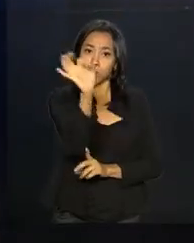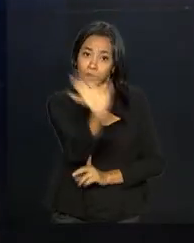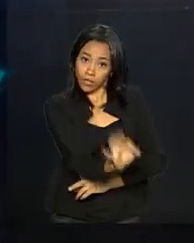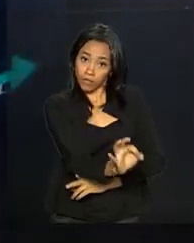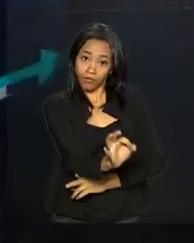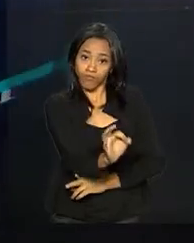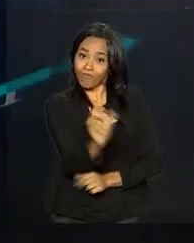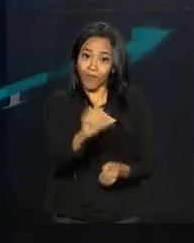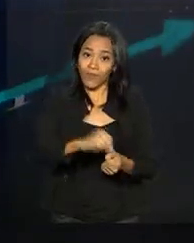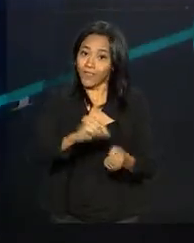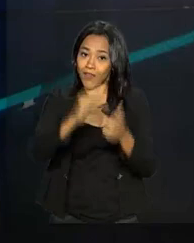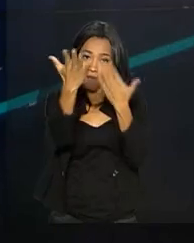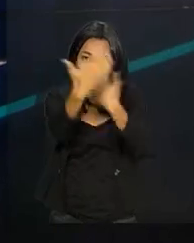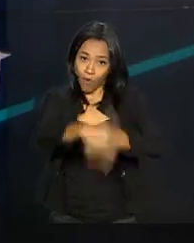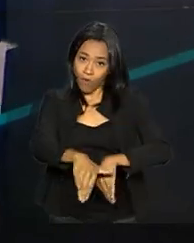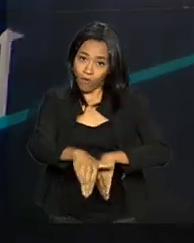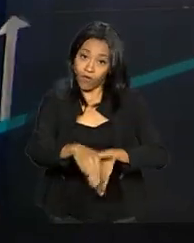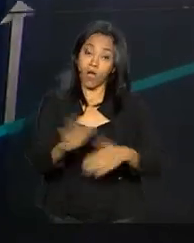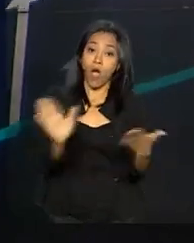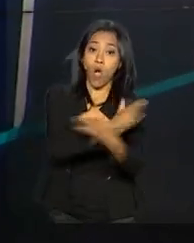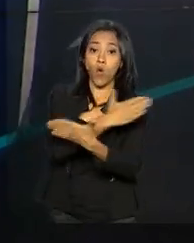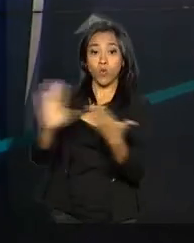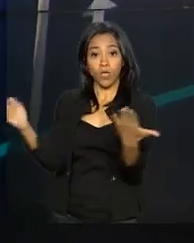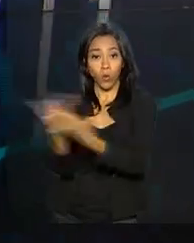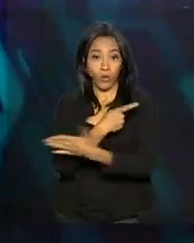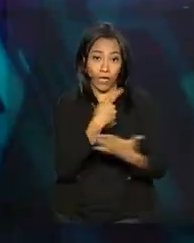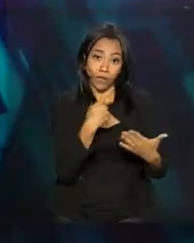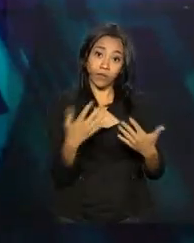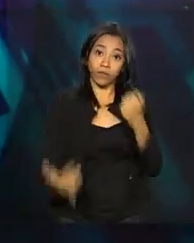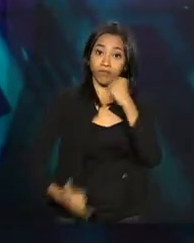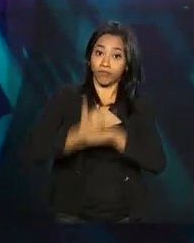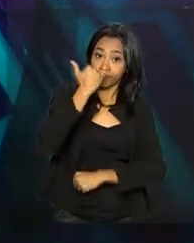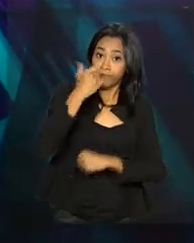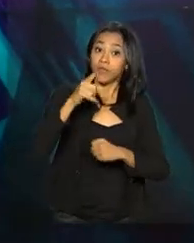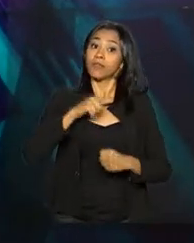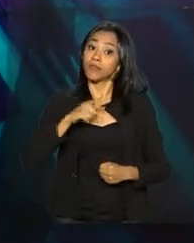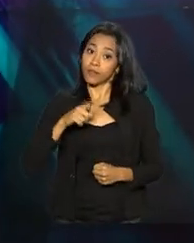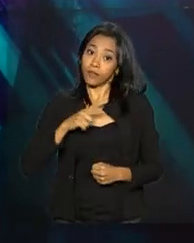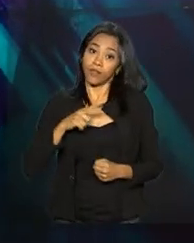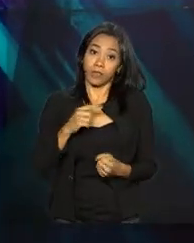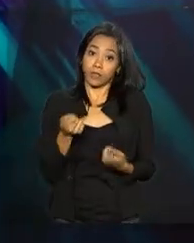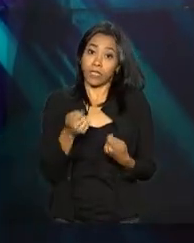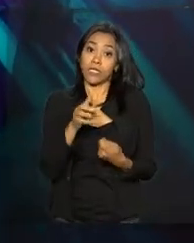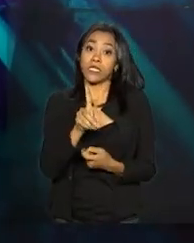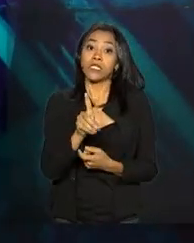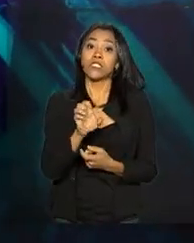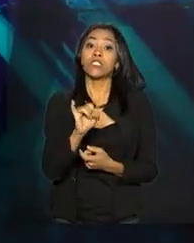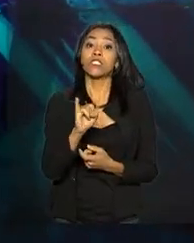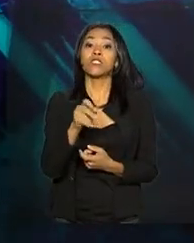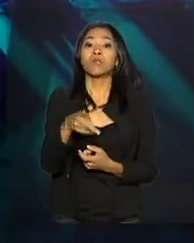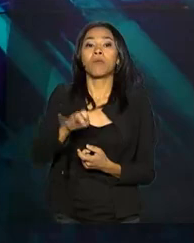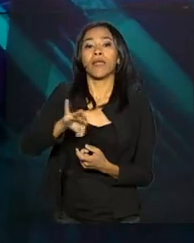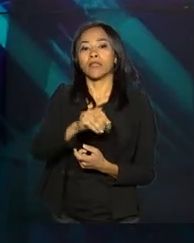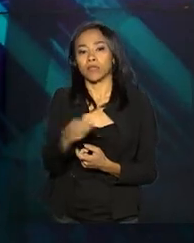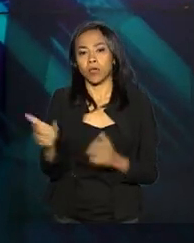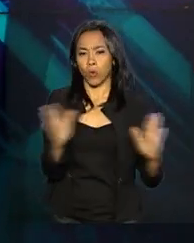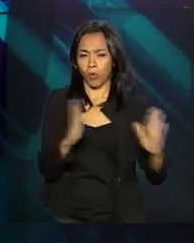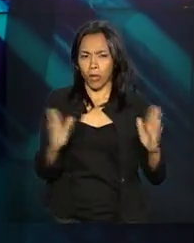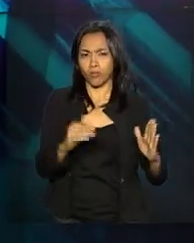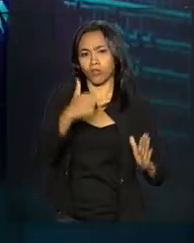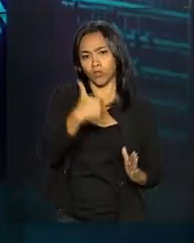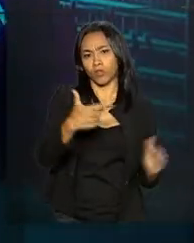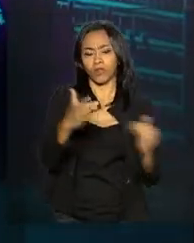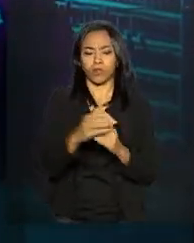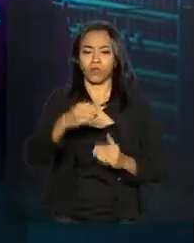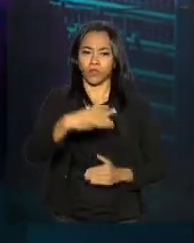de fazer a prova. Em alguns casos de ausência, o edital prevê dispensa do exame. O prazo para a solicitação é de 2 a 31